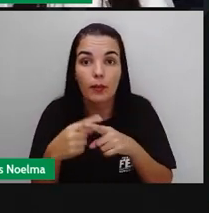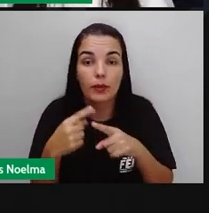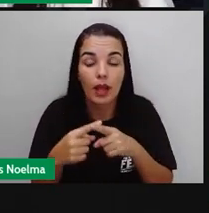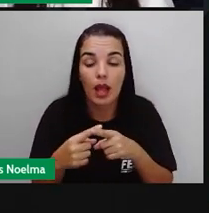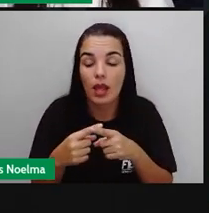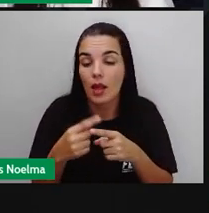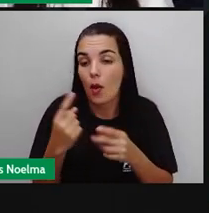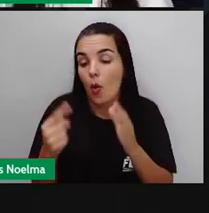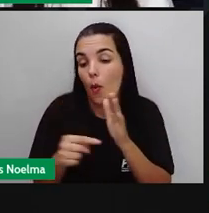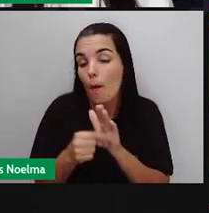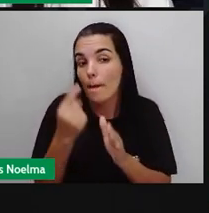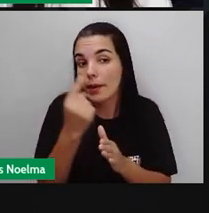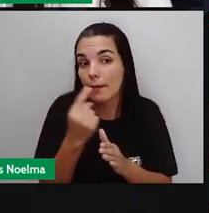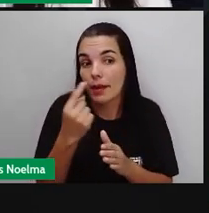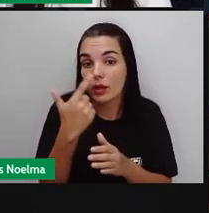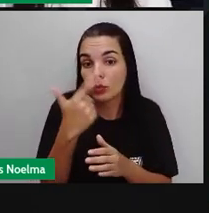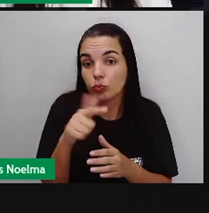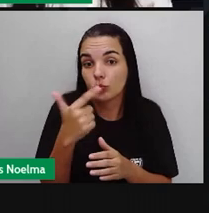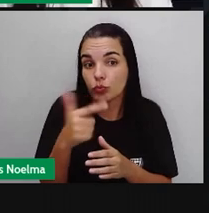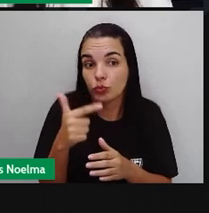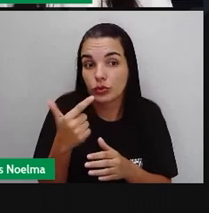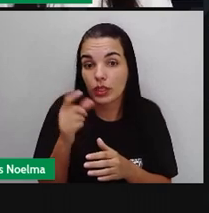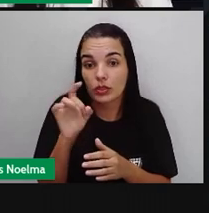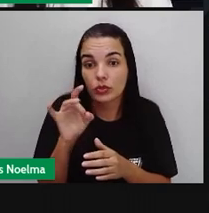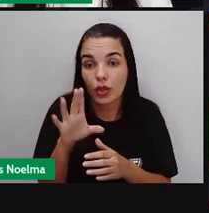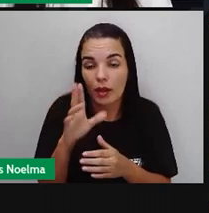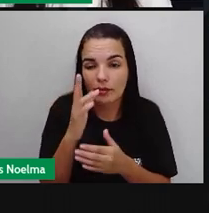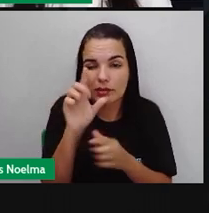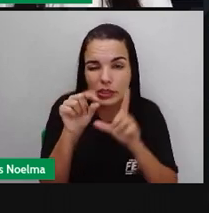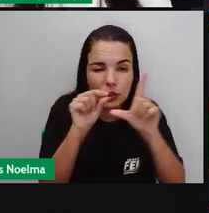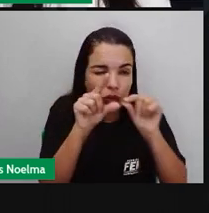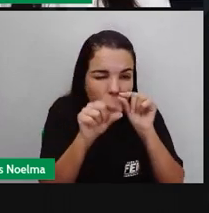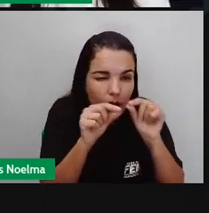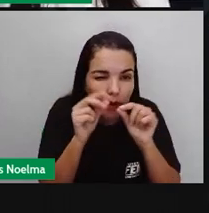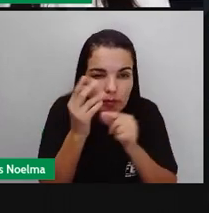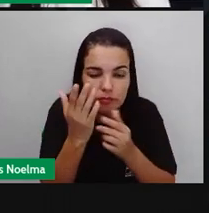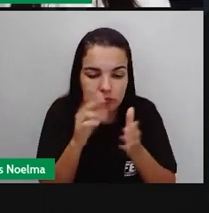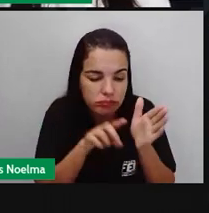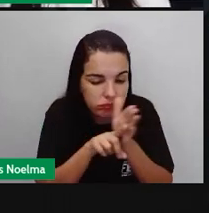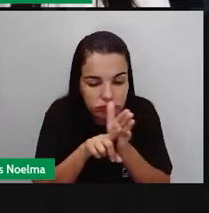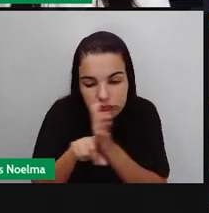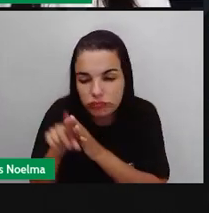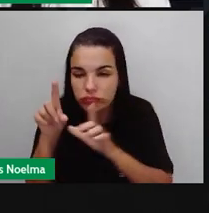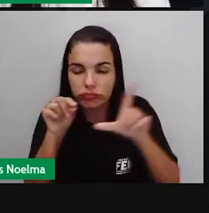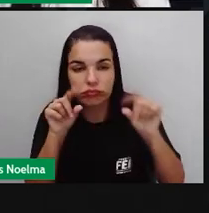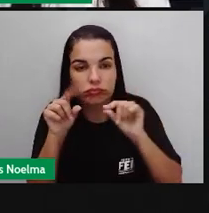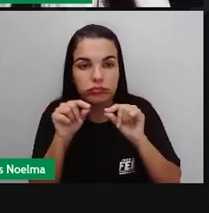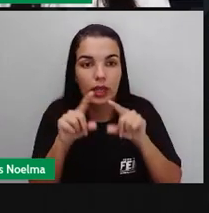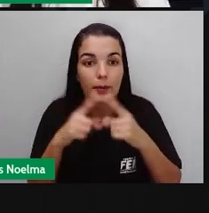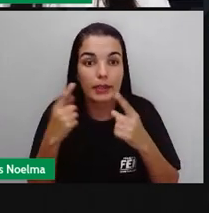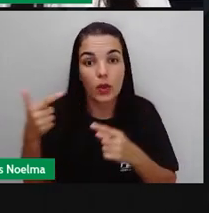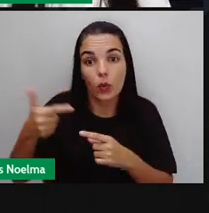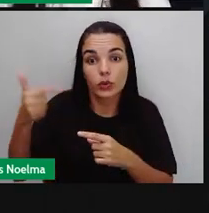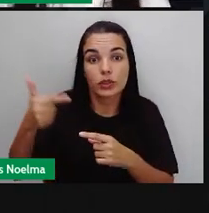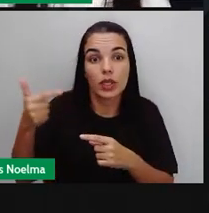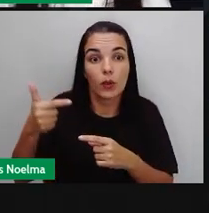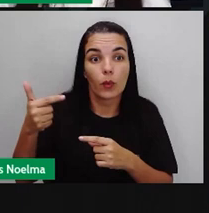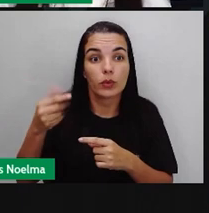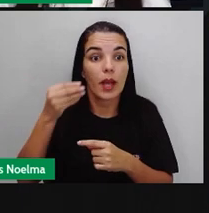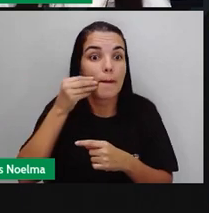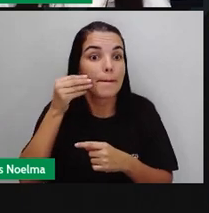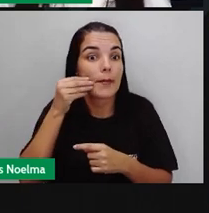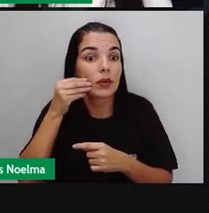detalhamento, né? Ali a gente só está vendo o mapa do Brasil. O segundo já representa um espaço maior. O primeiro